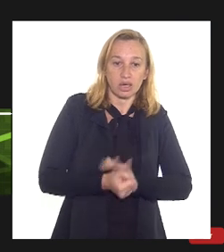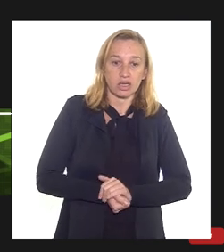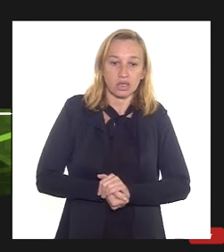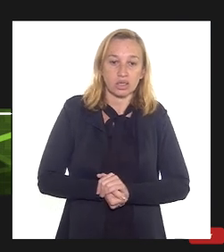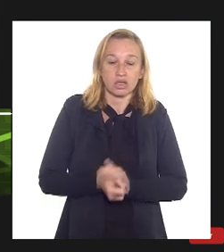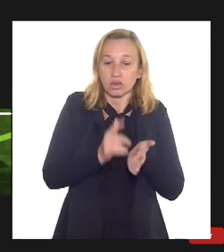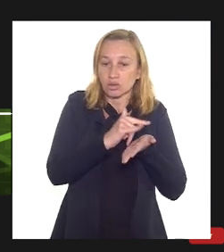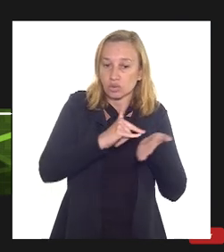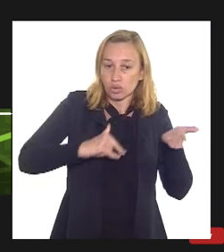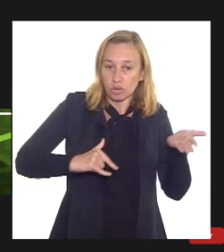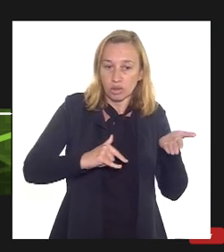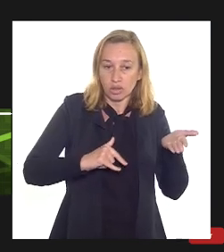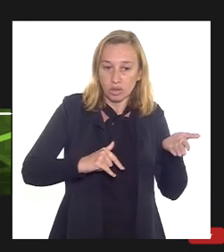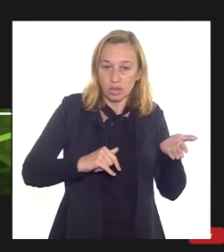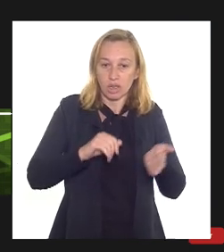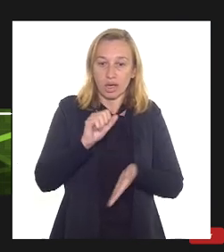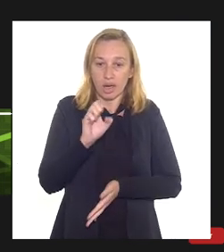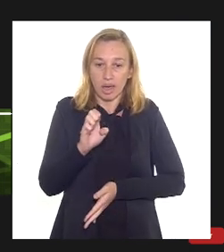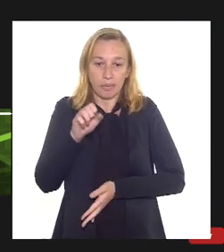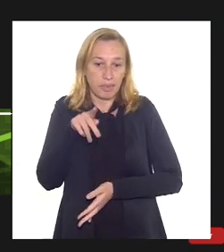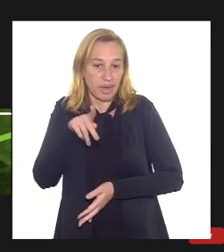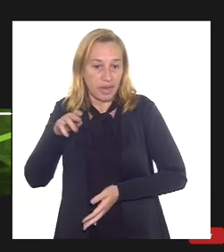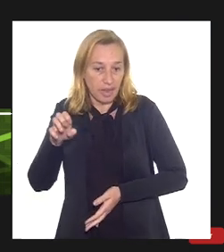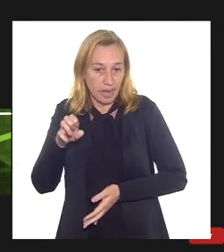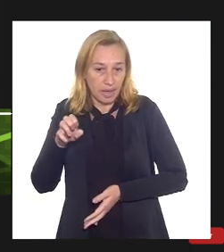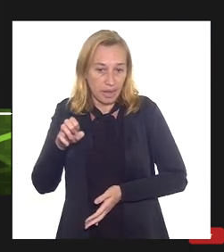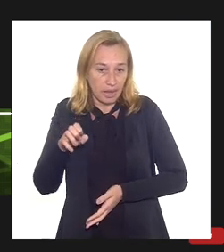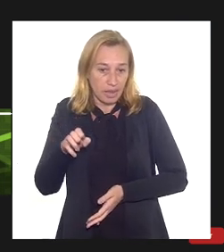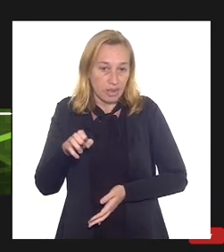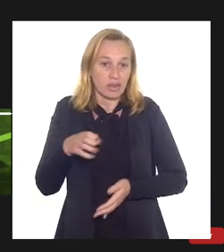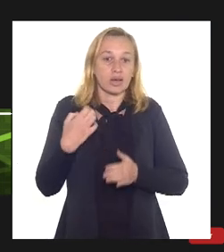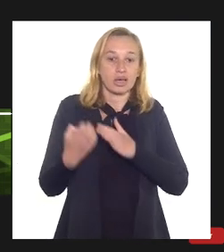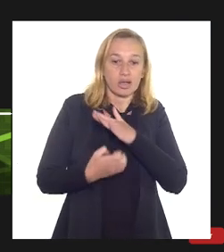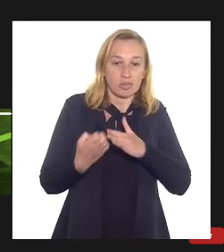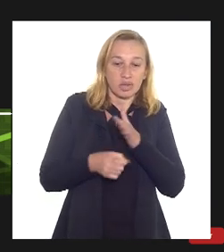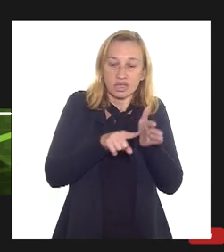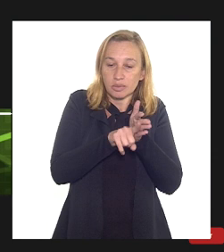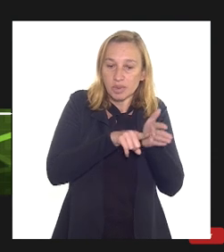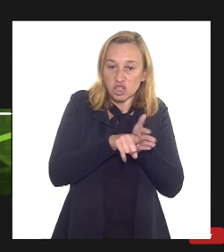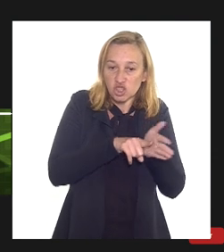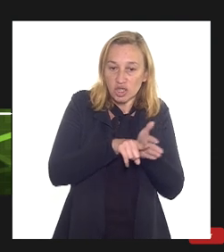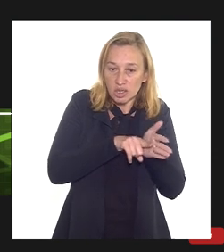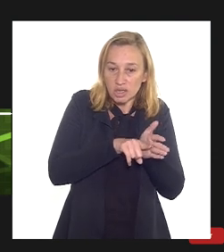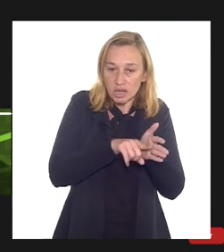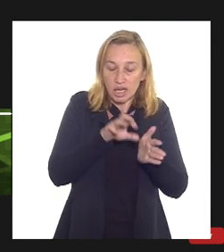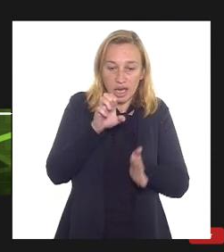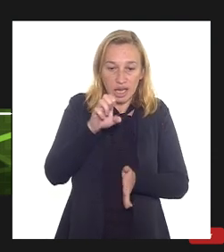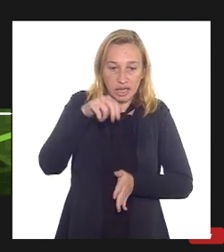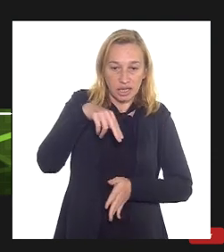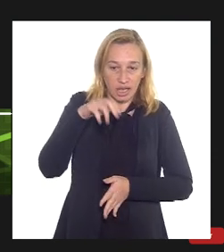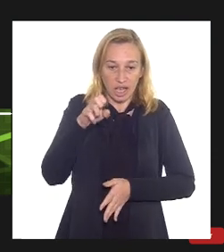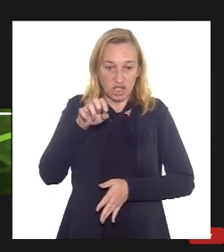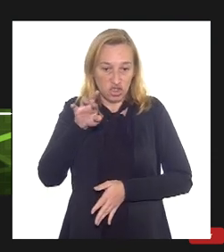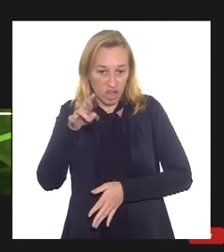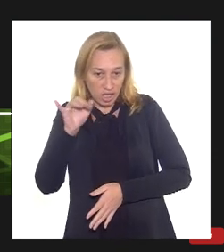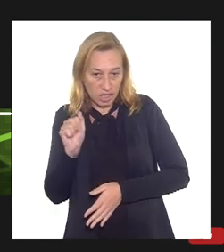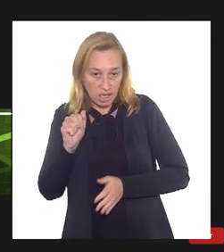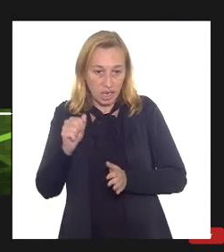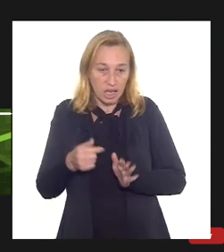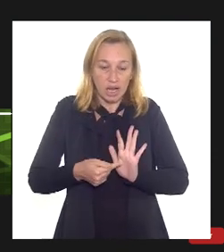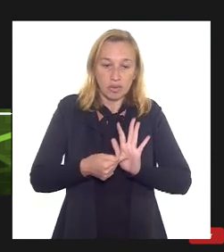os documentos que a EPE anualmente publica. A EPE, a empresa de pesquisa energética, e ela publica